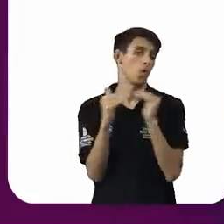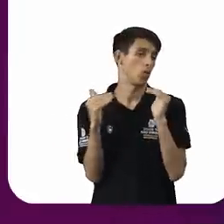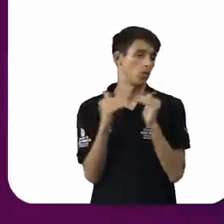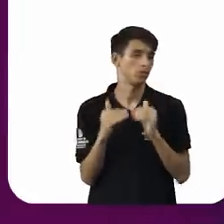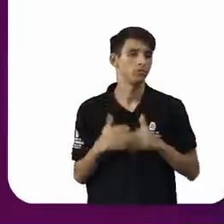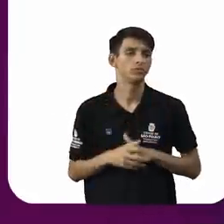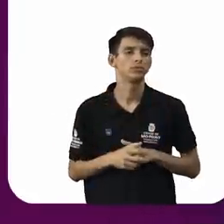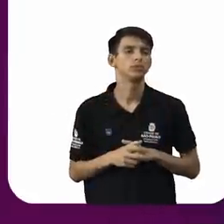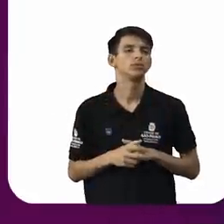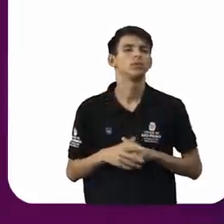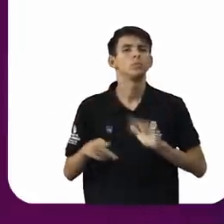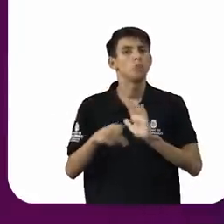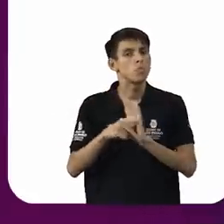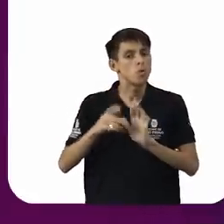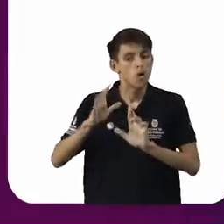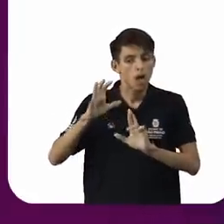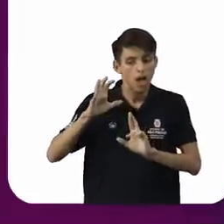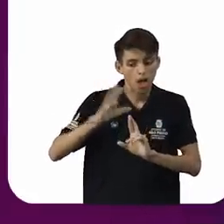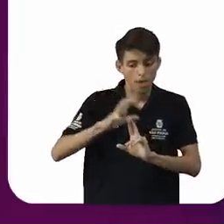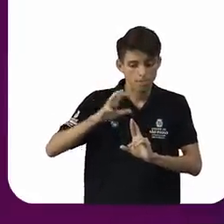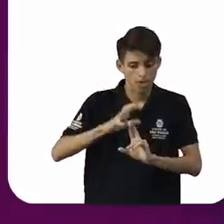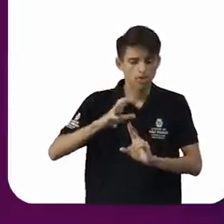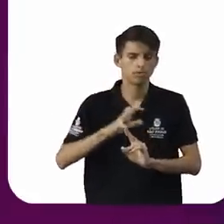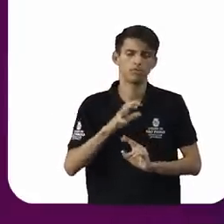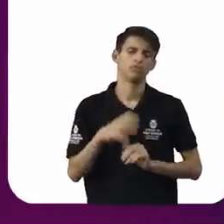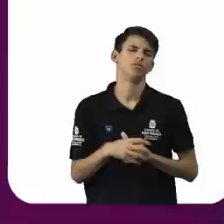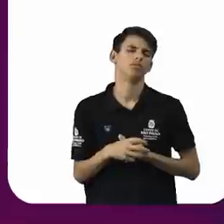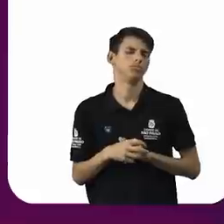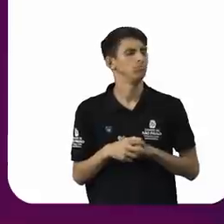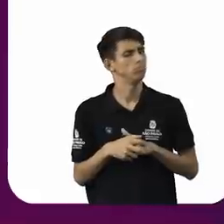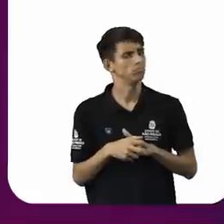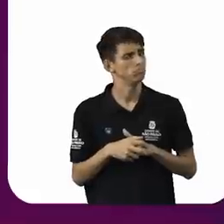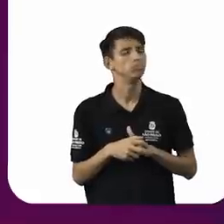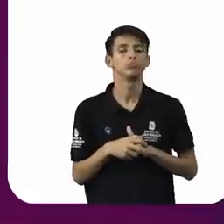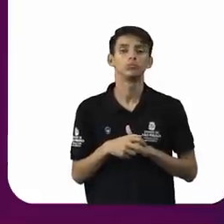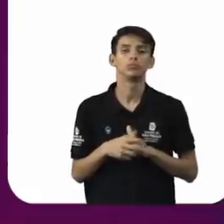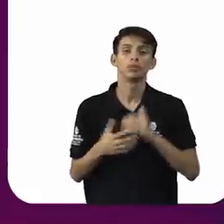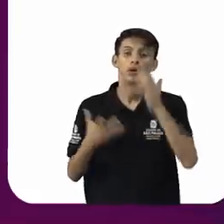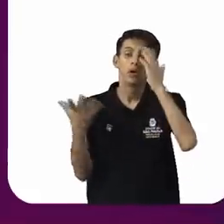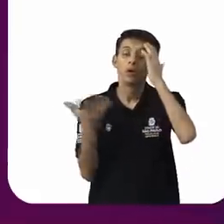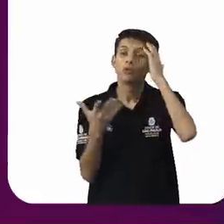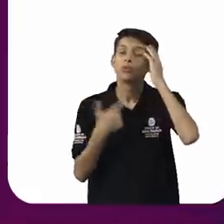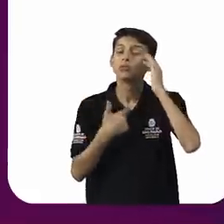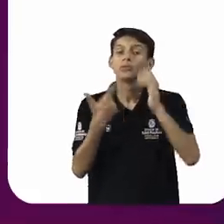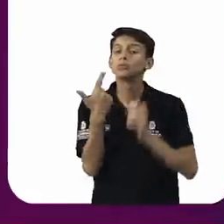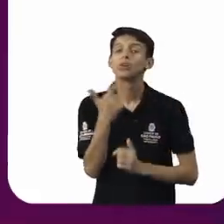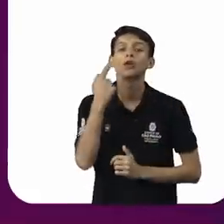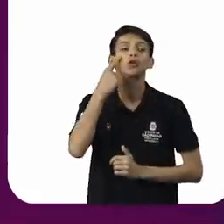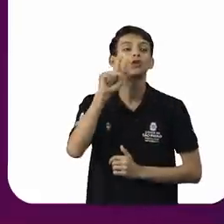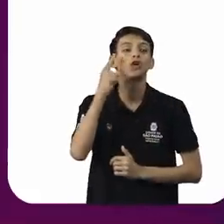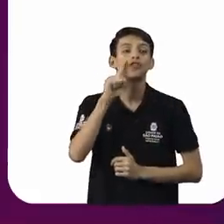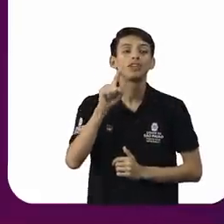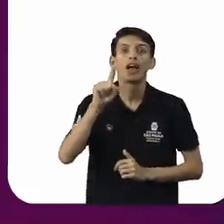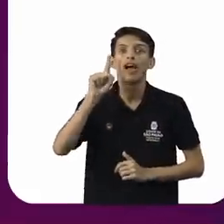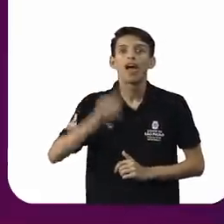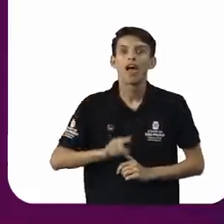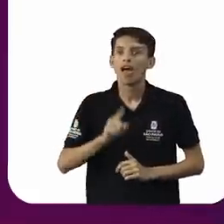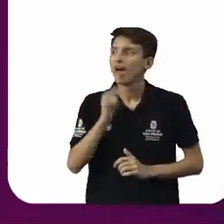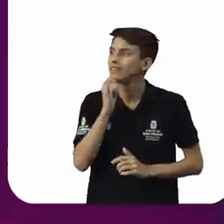dimensão repressiva desse fenômeno, eu, hoje, já não tenho nenhuma dúvida de que ela é absolutamente